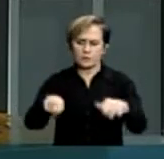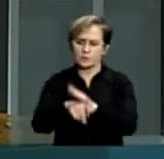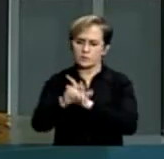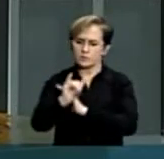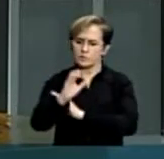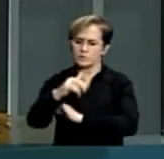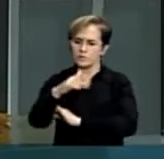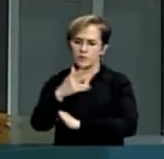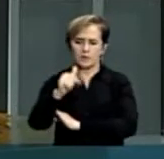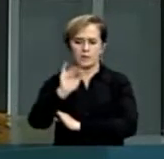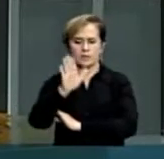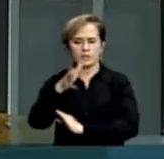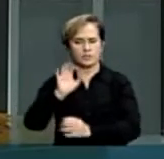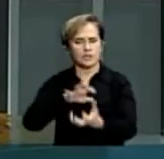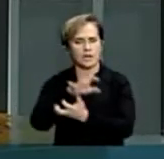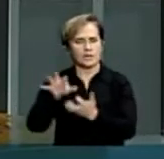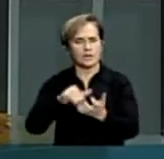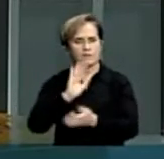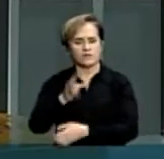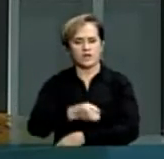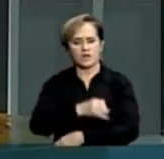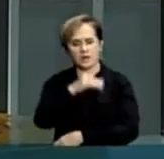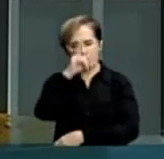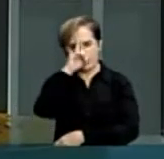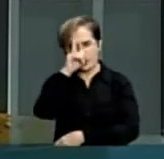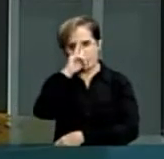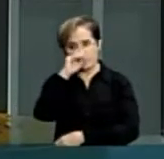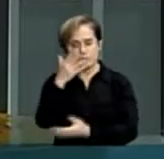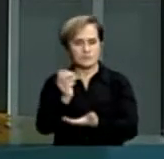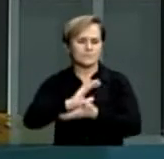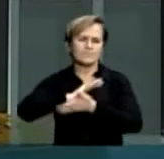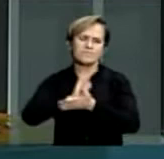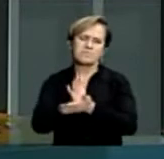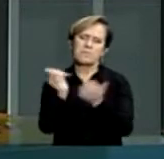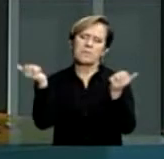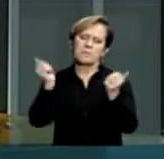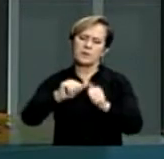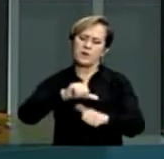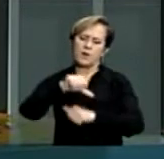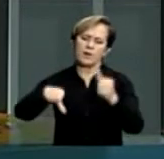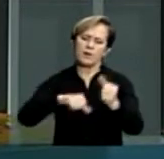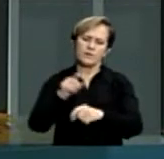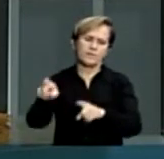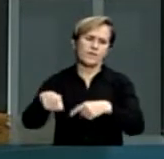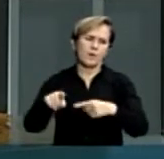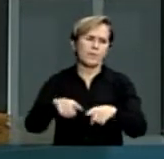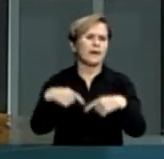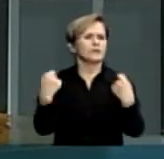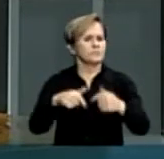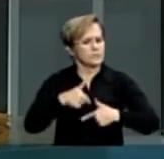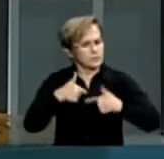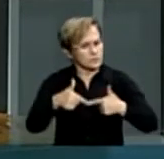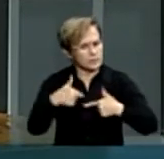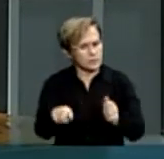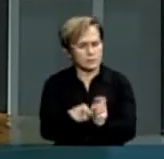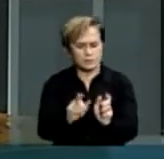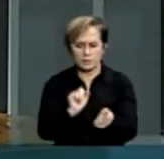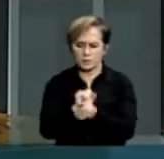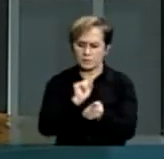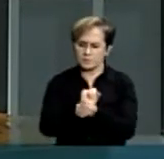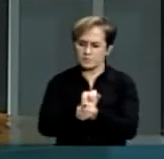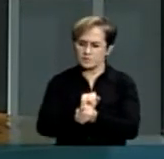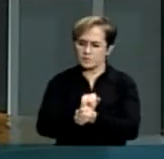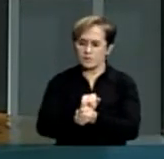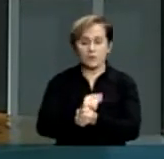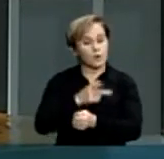dias e isso prejudica o processo de reforma agrária, mas é preciso continuar na greve, fazer a greve para